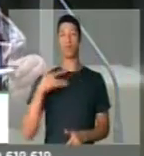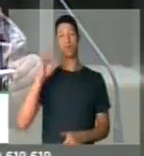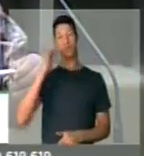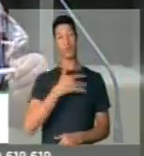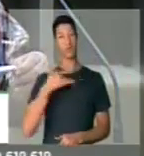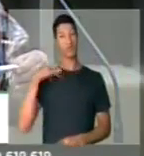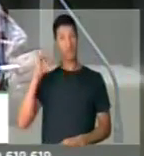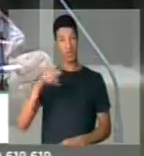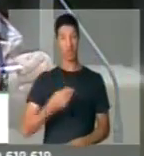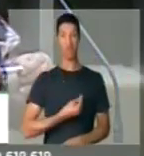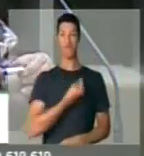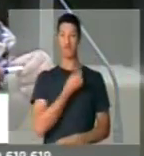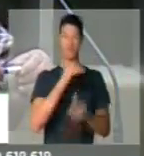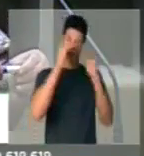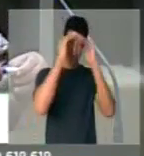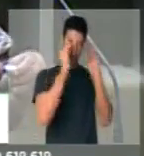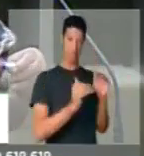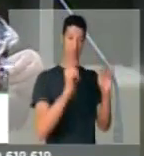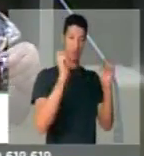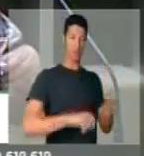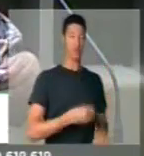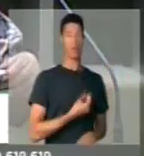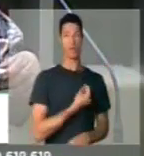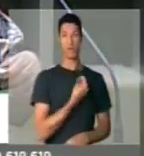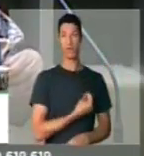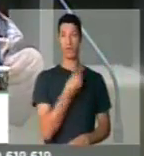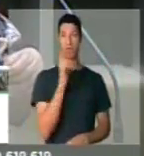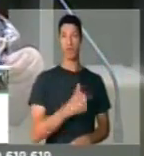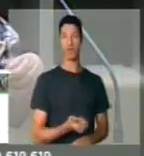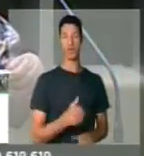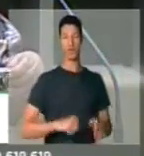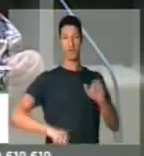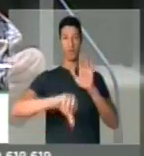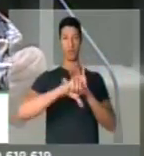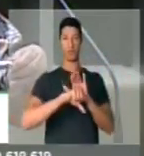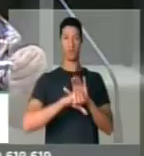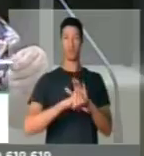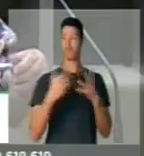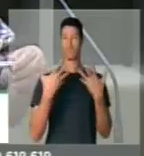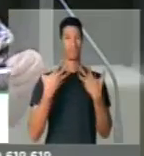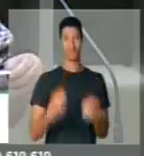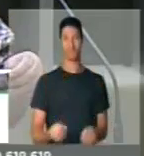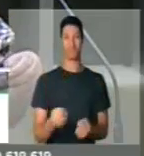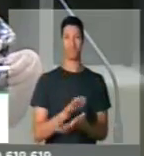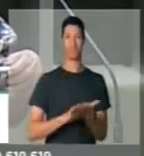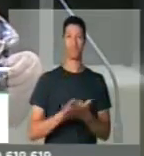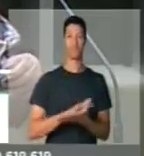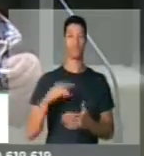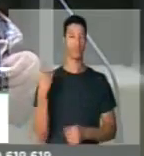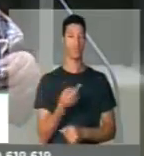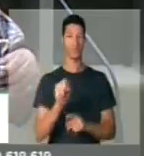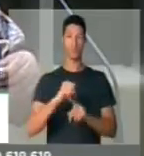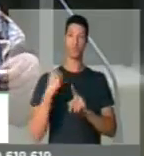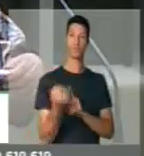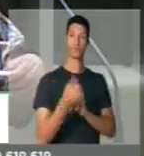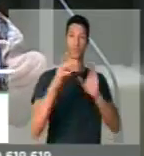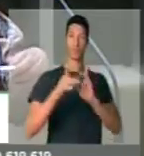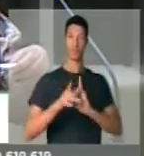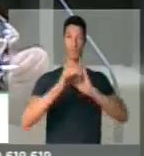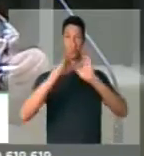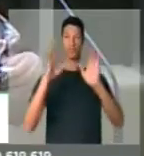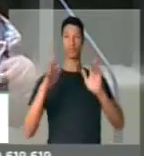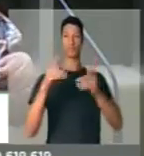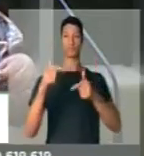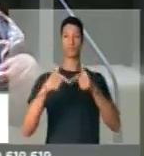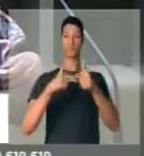é vida e não respeitar as condições de vida é um crime inaceitável numa sociedade democrática